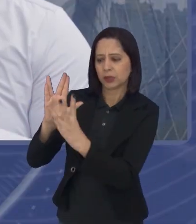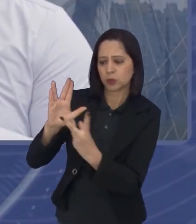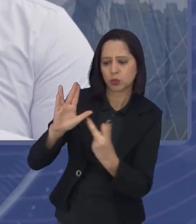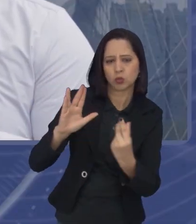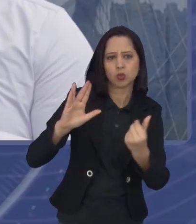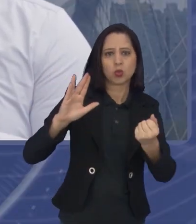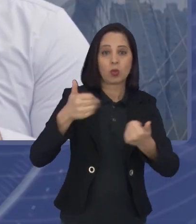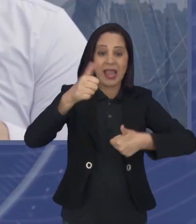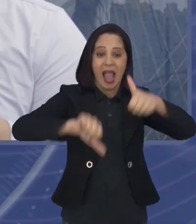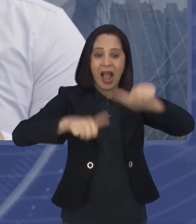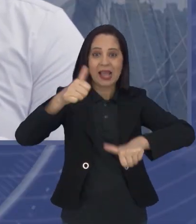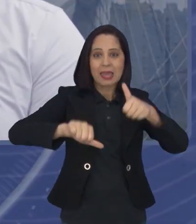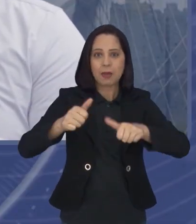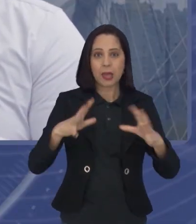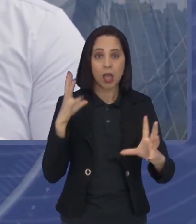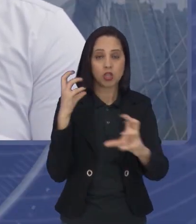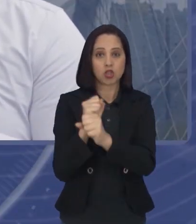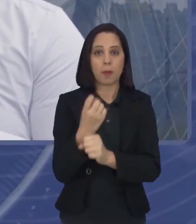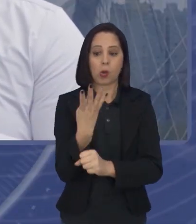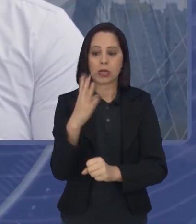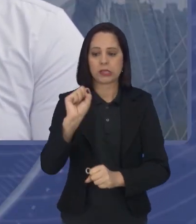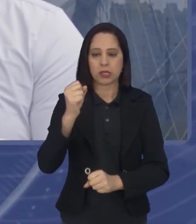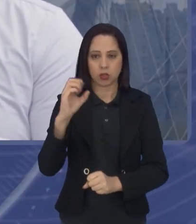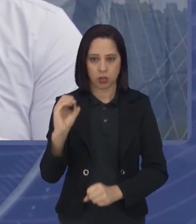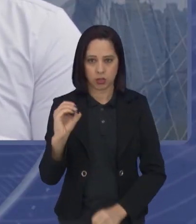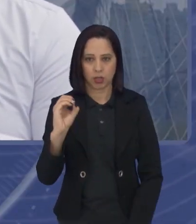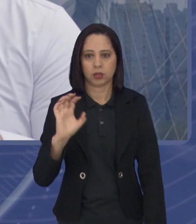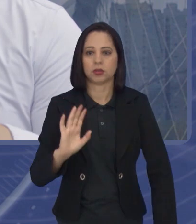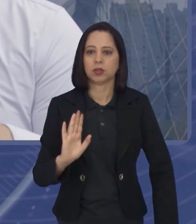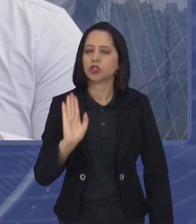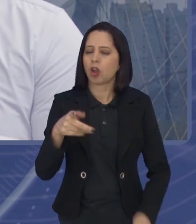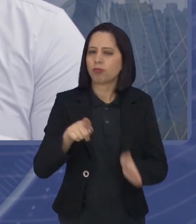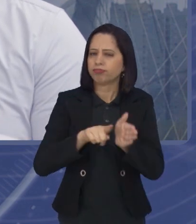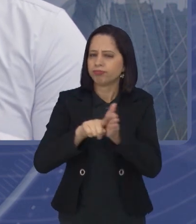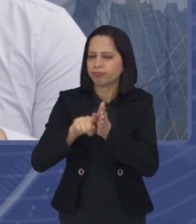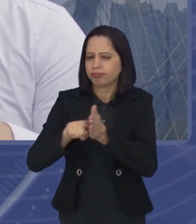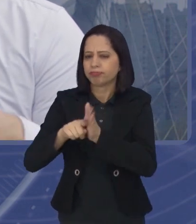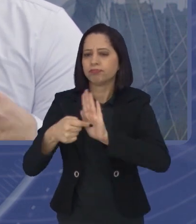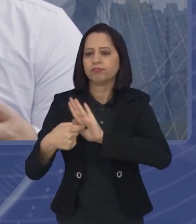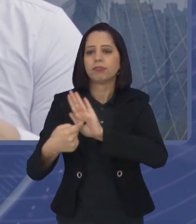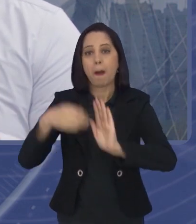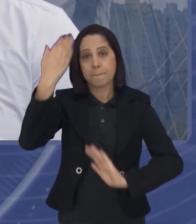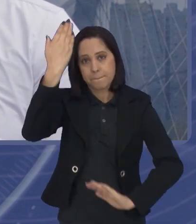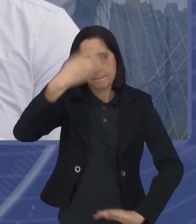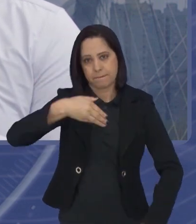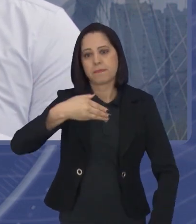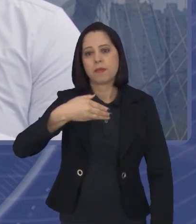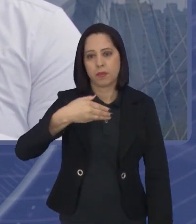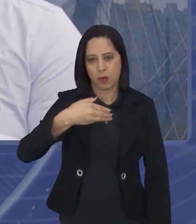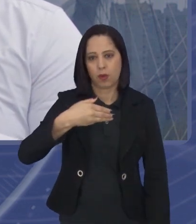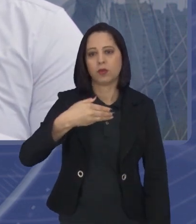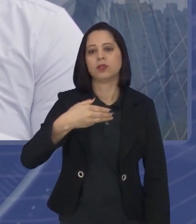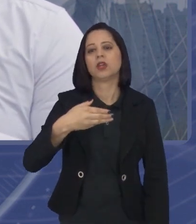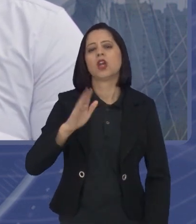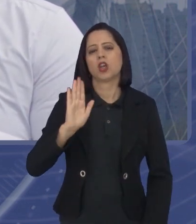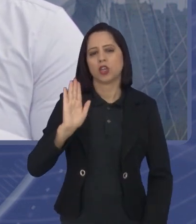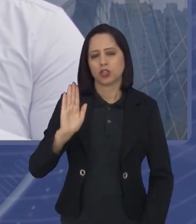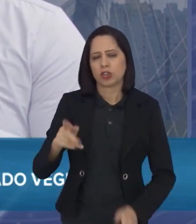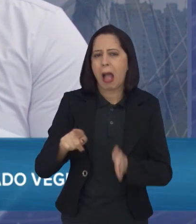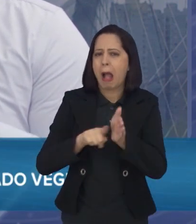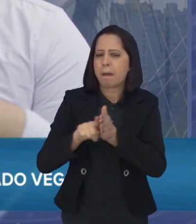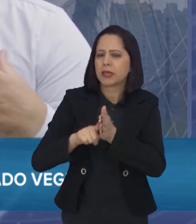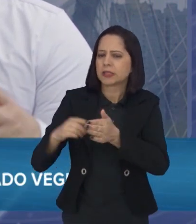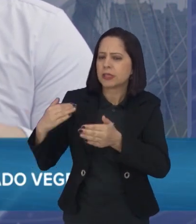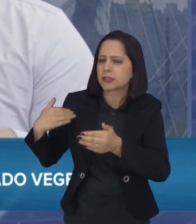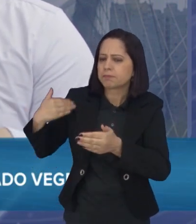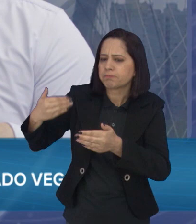e em estudos, tá? Então isso aí já é um estudo, já que já está há um bom tempo aí e já